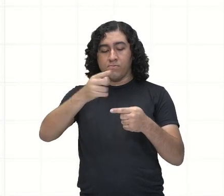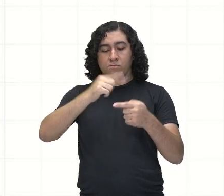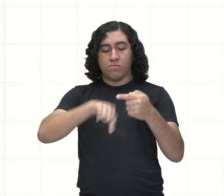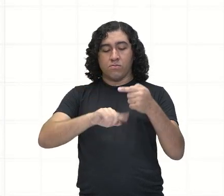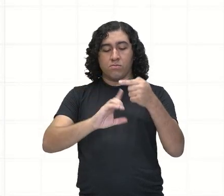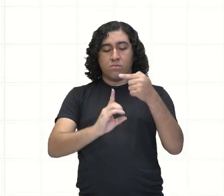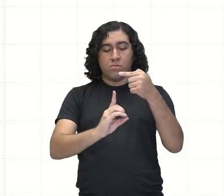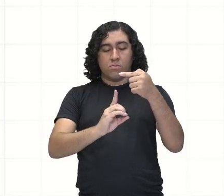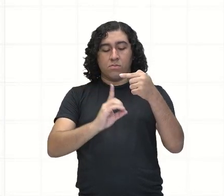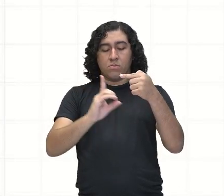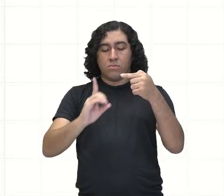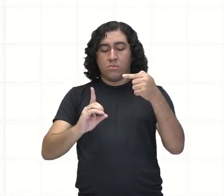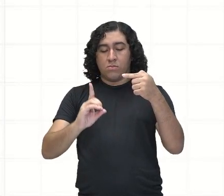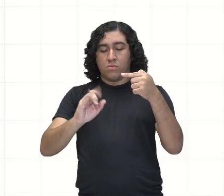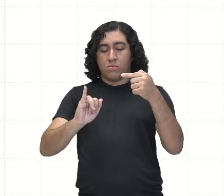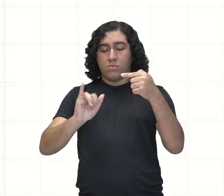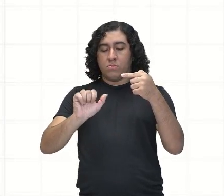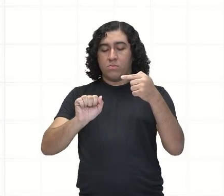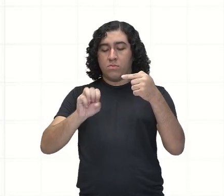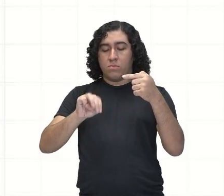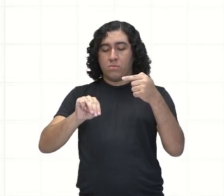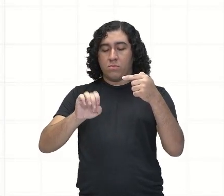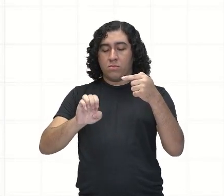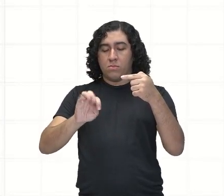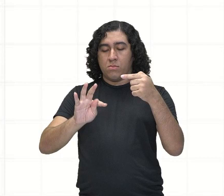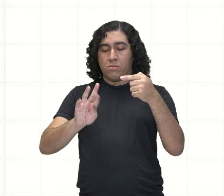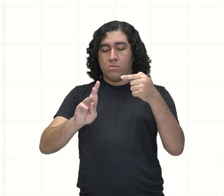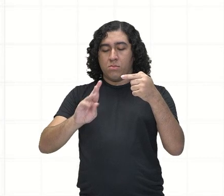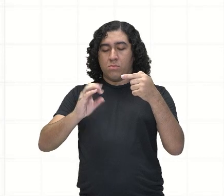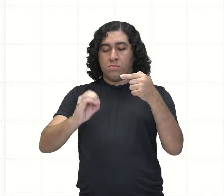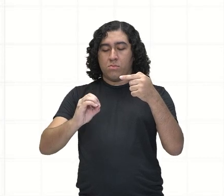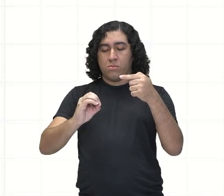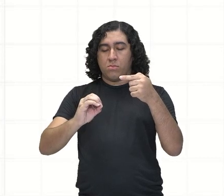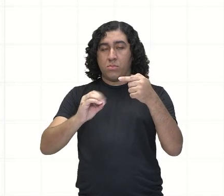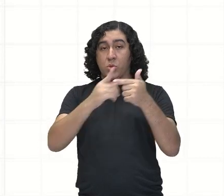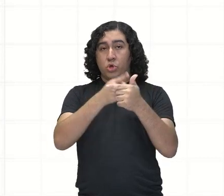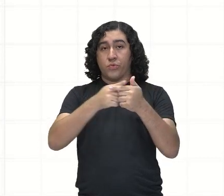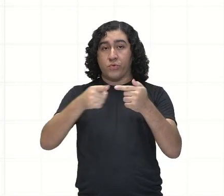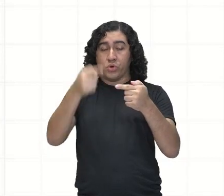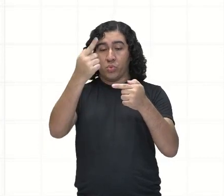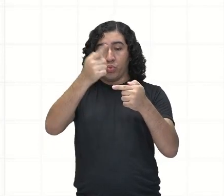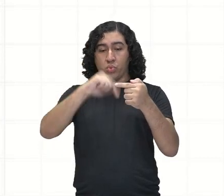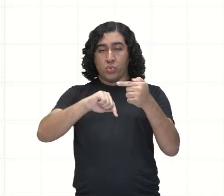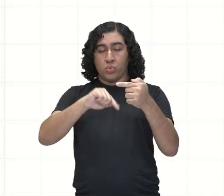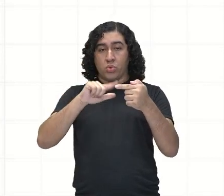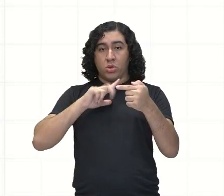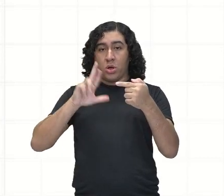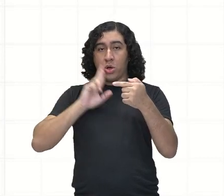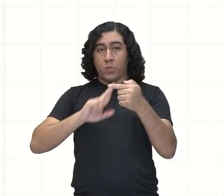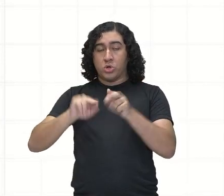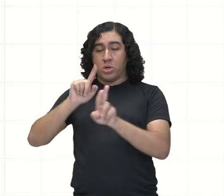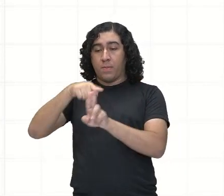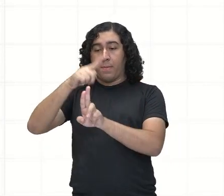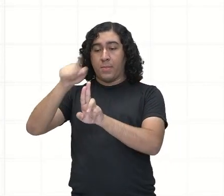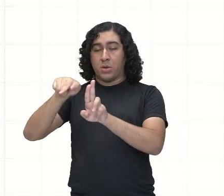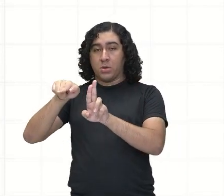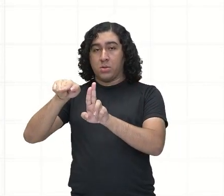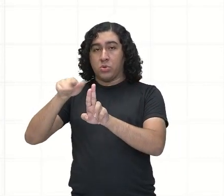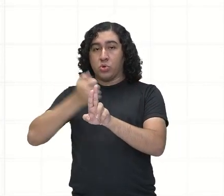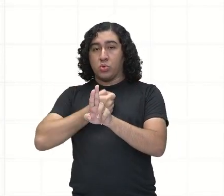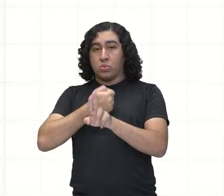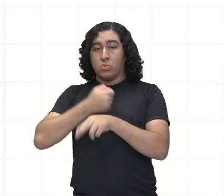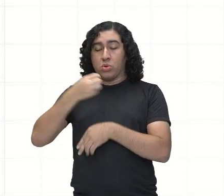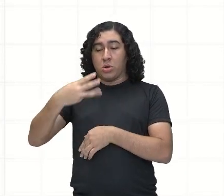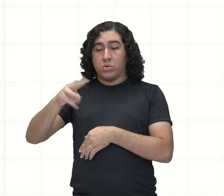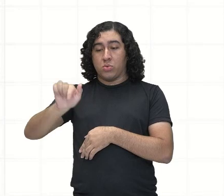sempre algo próximo de 3,14, 15, né? Então, foi denominado